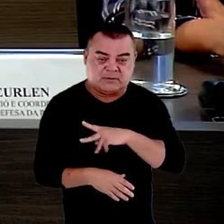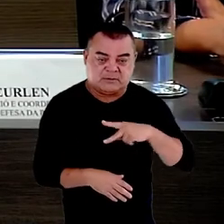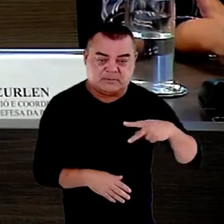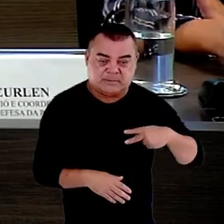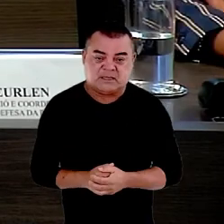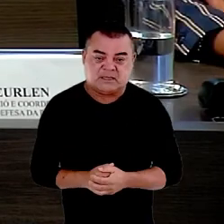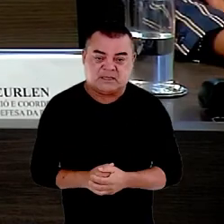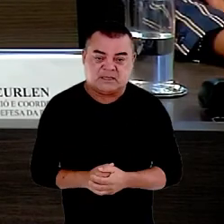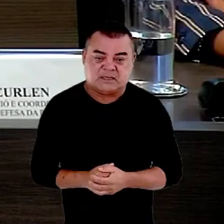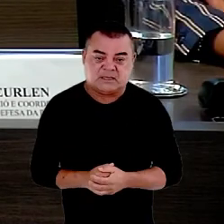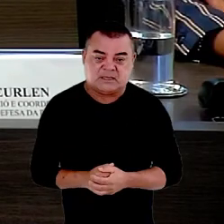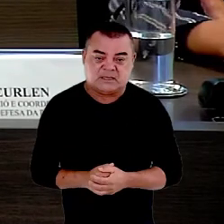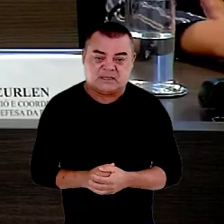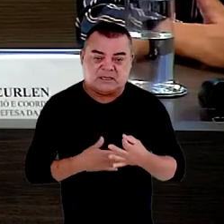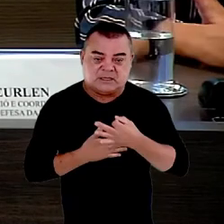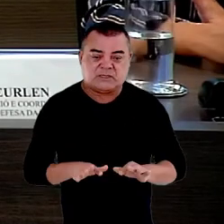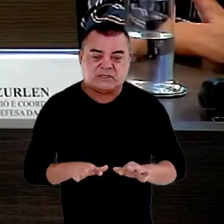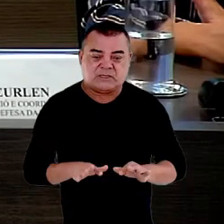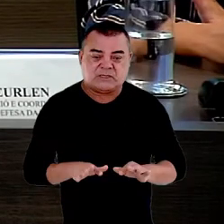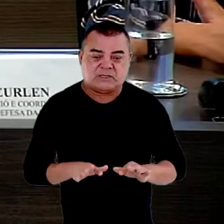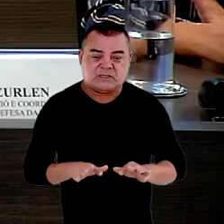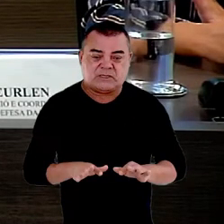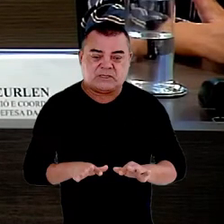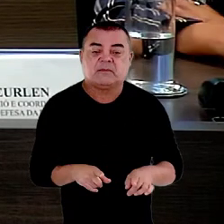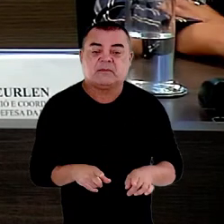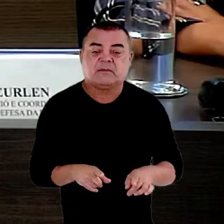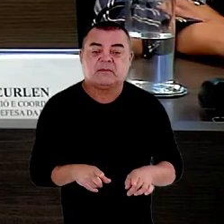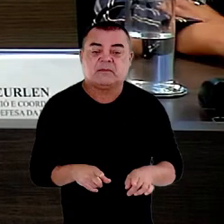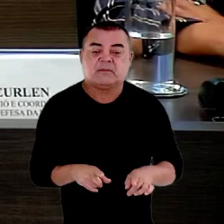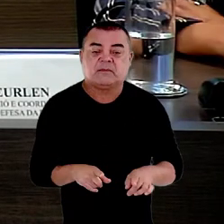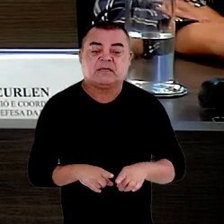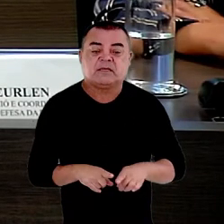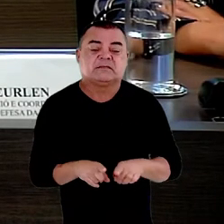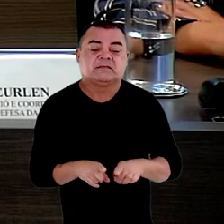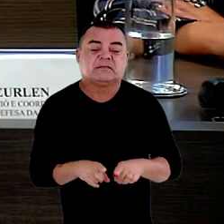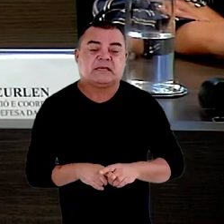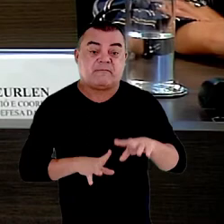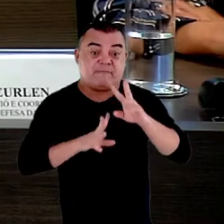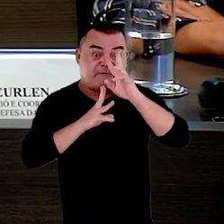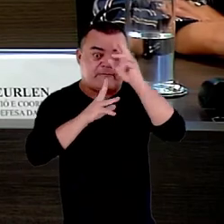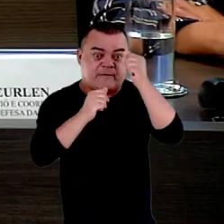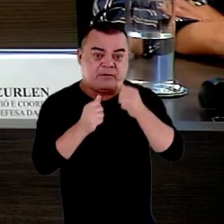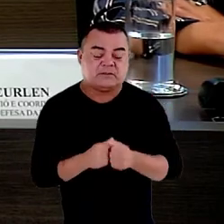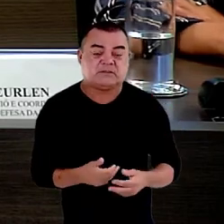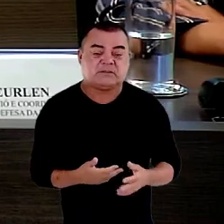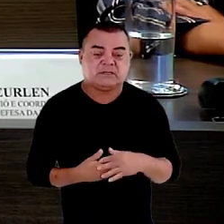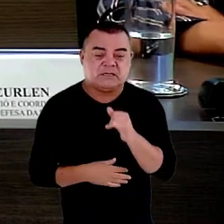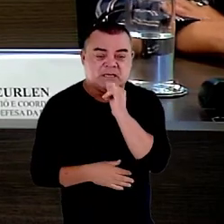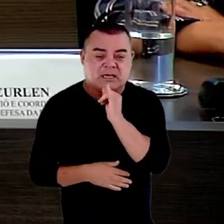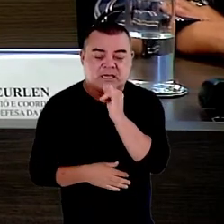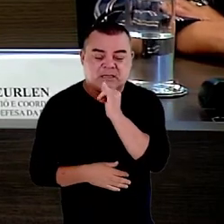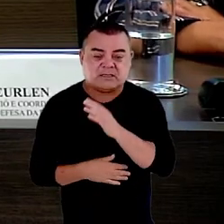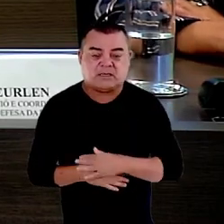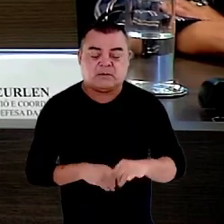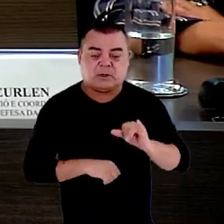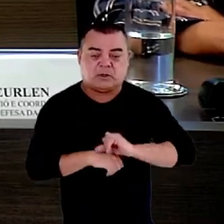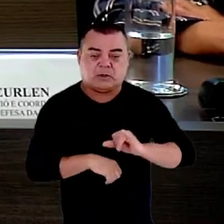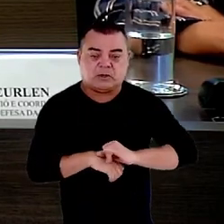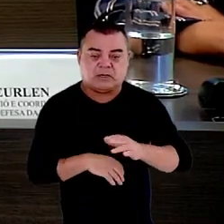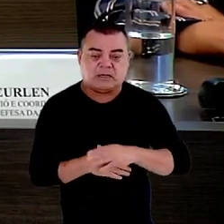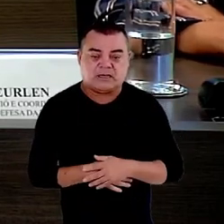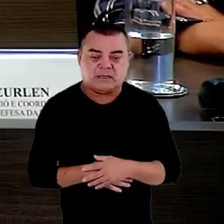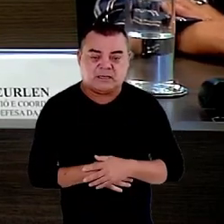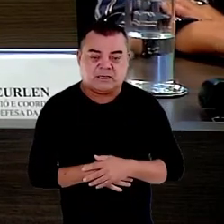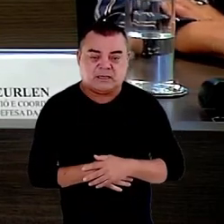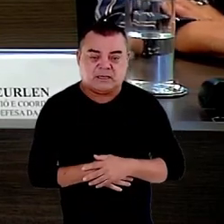sugestões de coisas mais simples mas também simbolicamente fortes como por exemplo colocar no prêmio